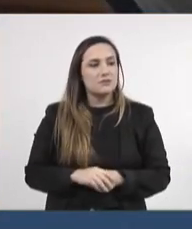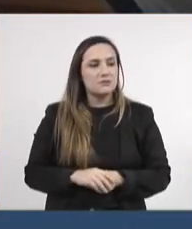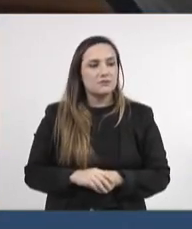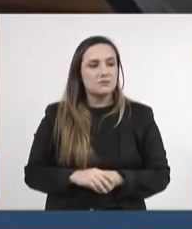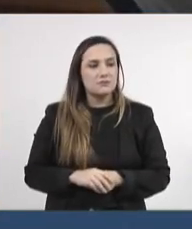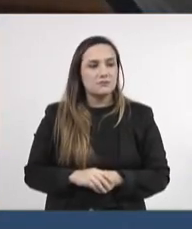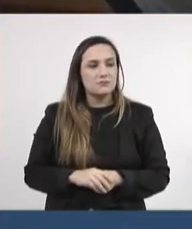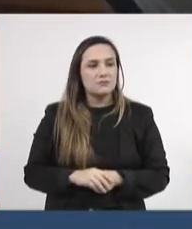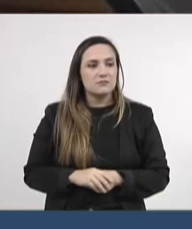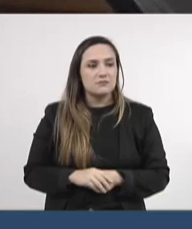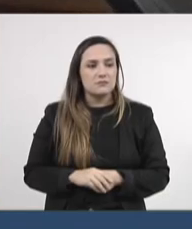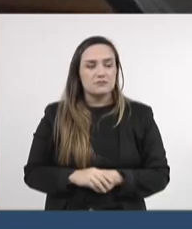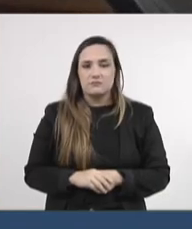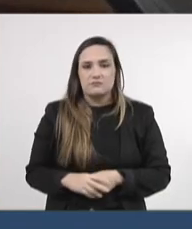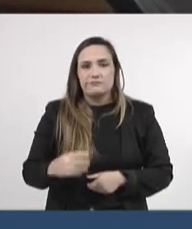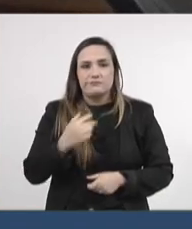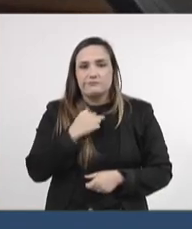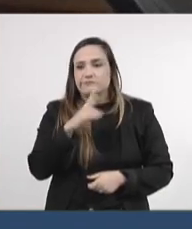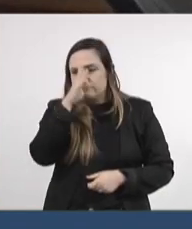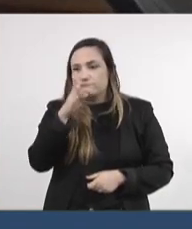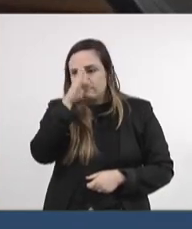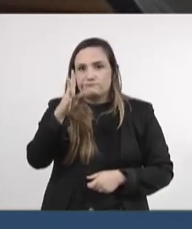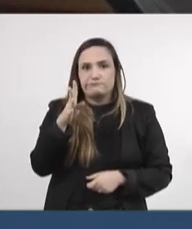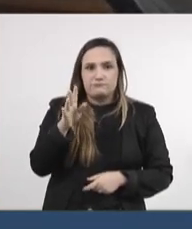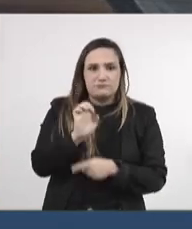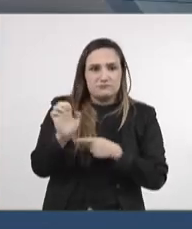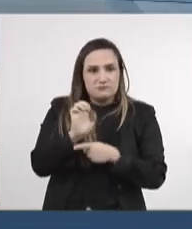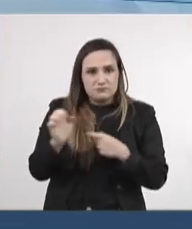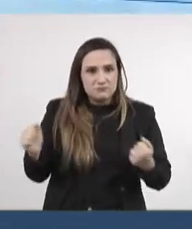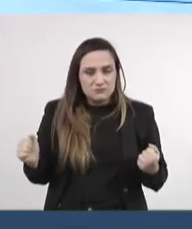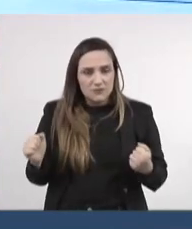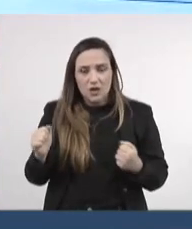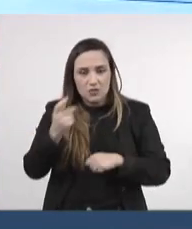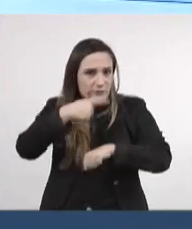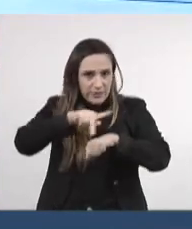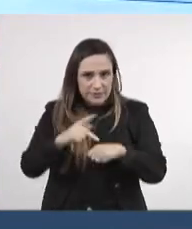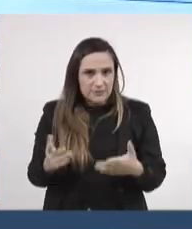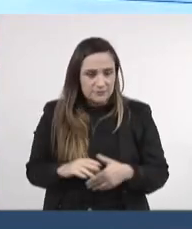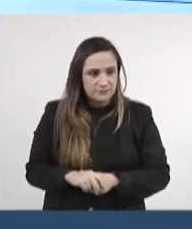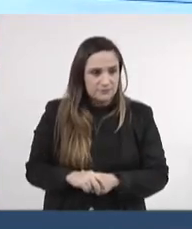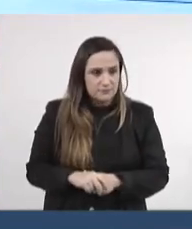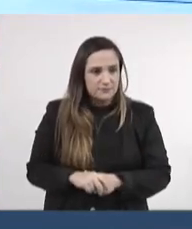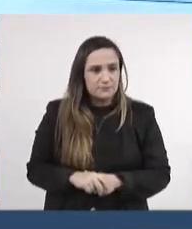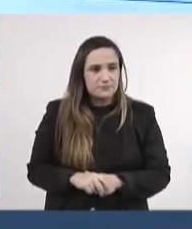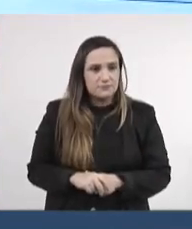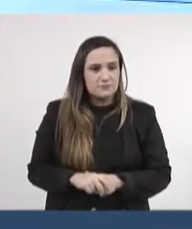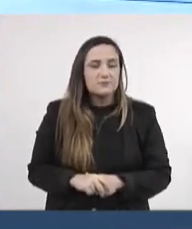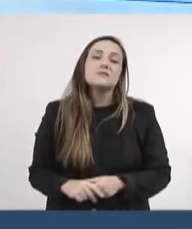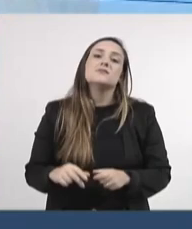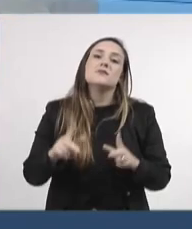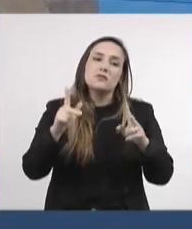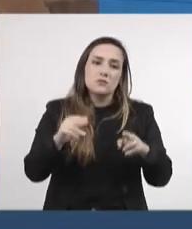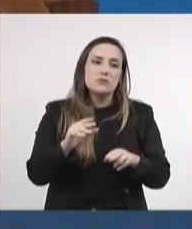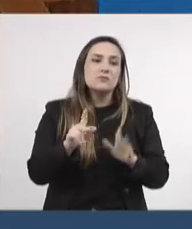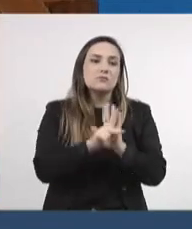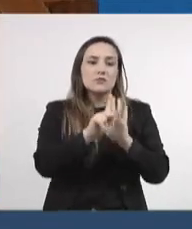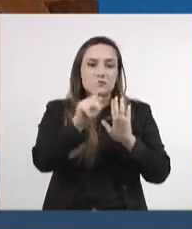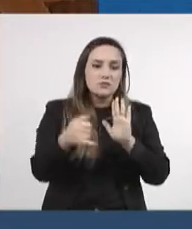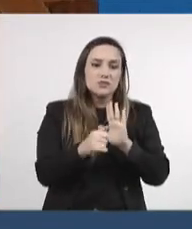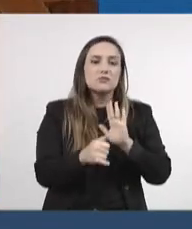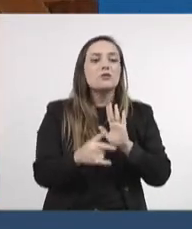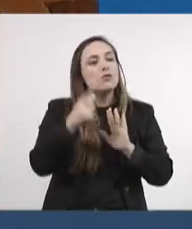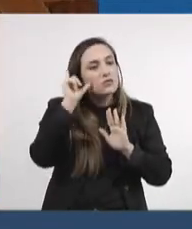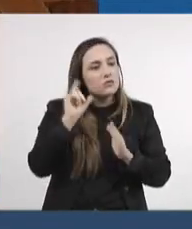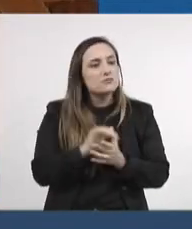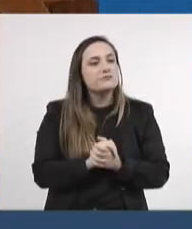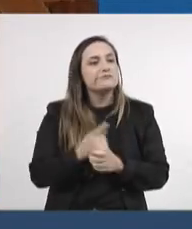tipo de intervenção e atuação estatal. Como no projeto inconstitucional de ontem, nós, infelizmente,